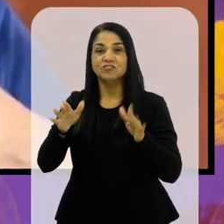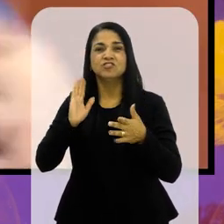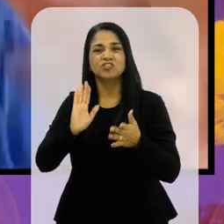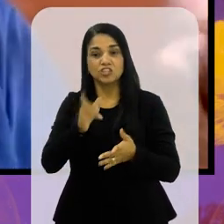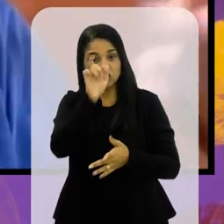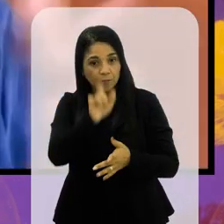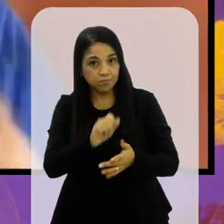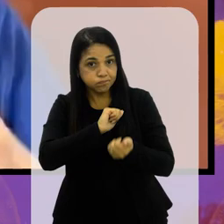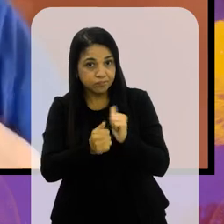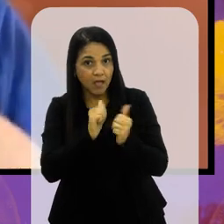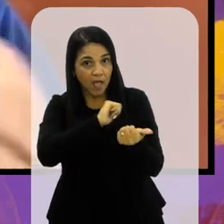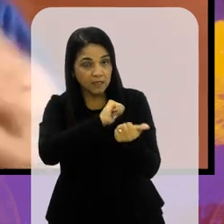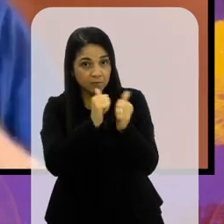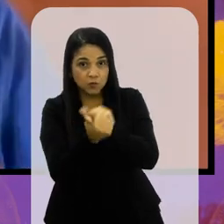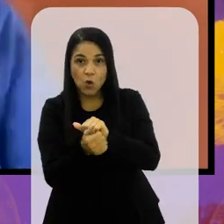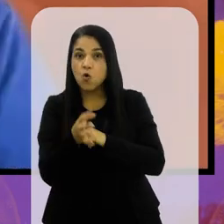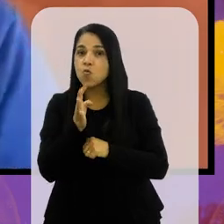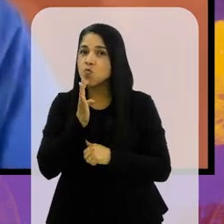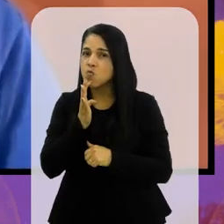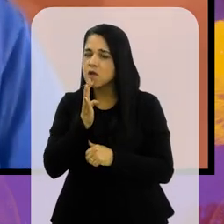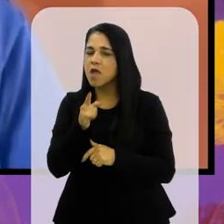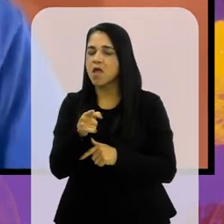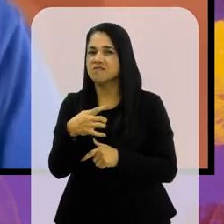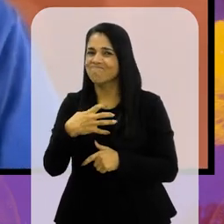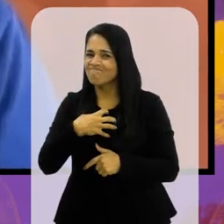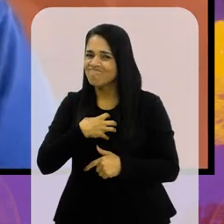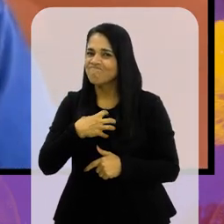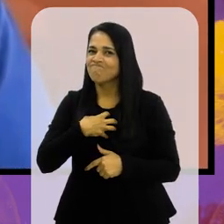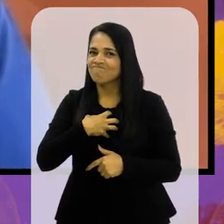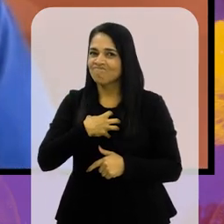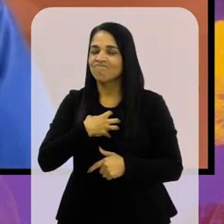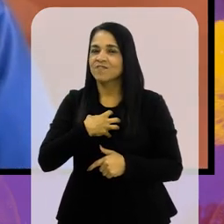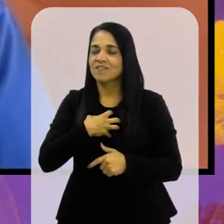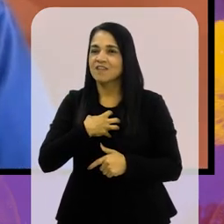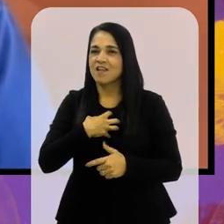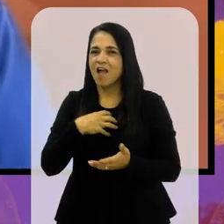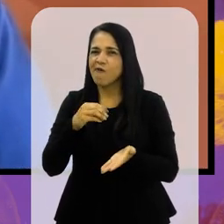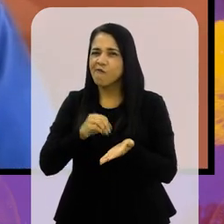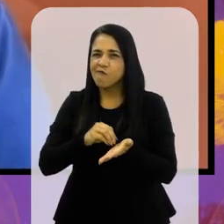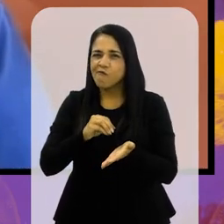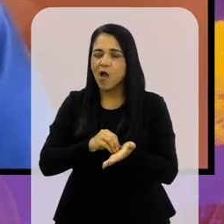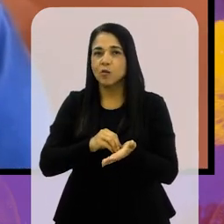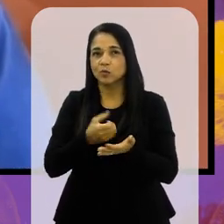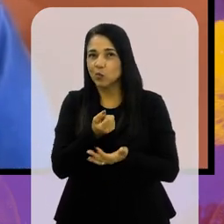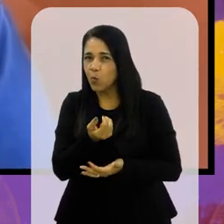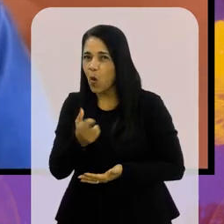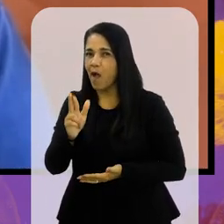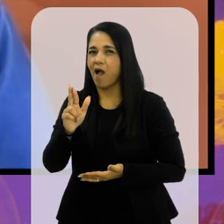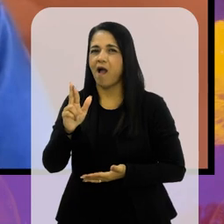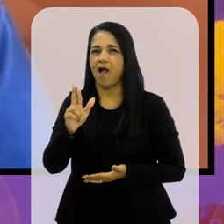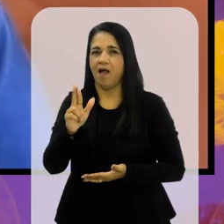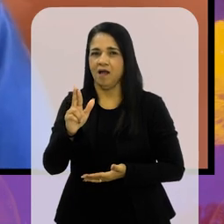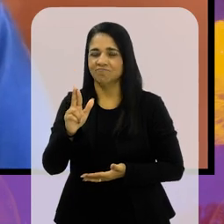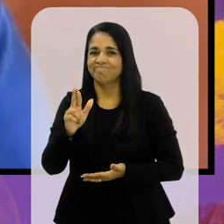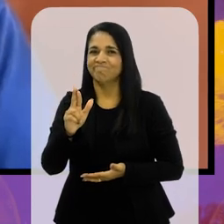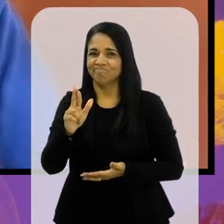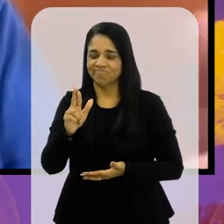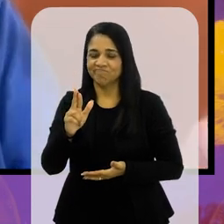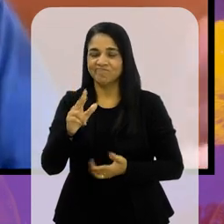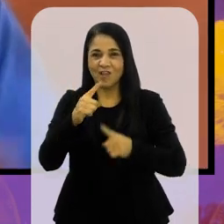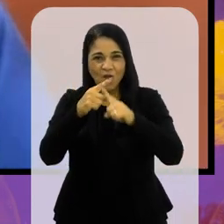adaptado, já conhece os efeitos ou a falta do ar,